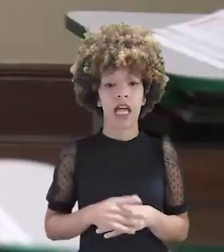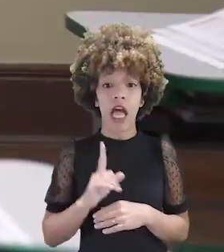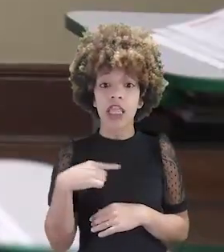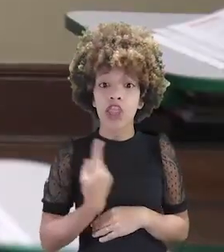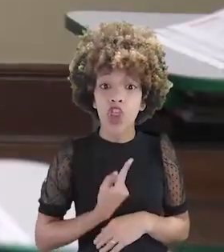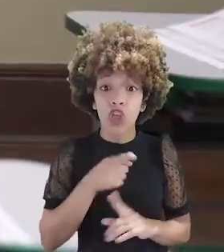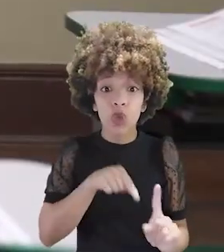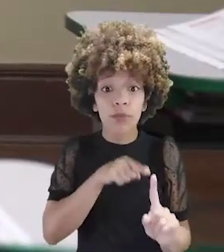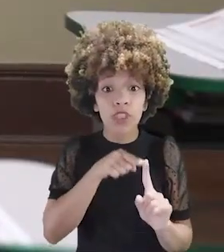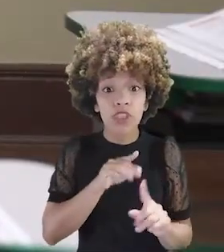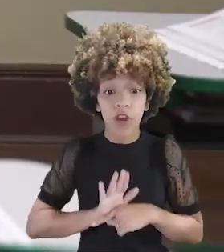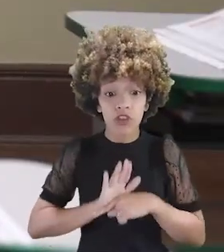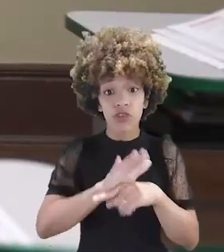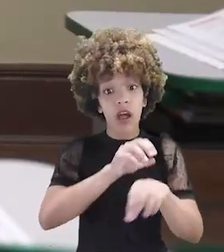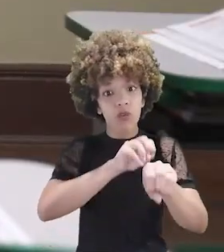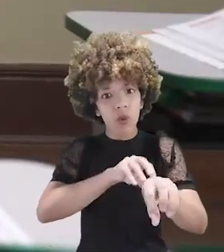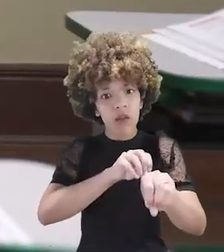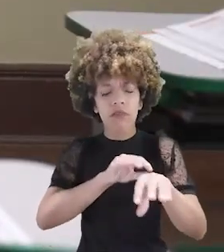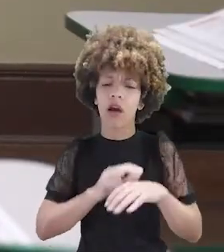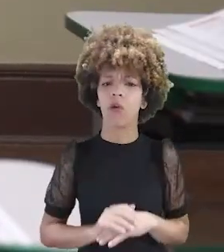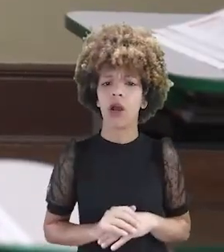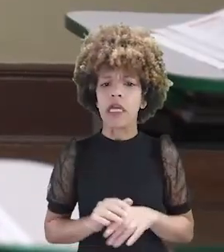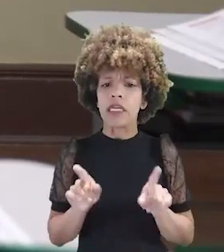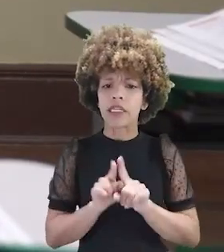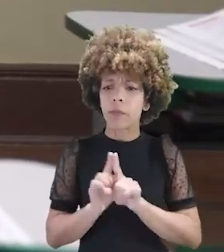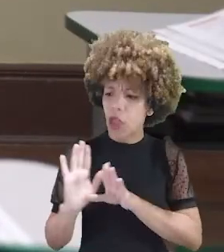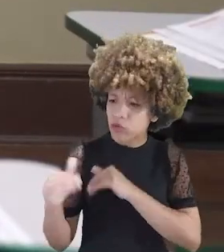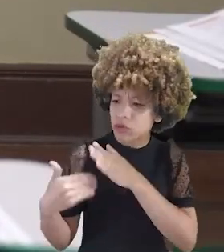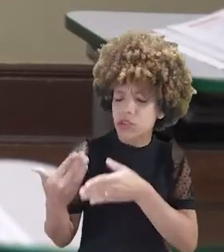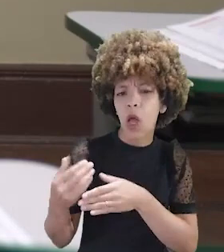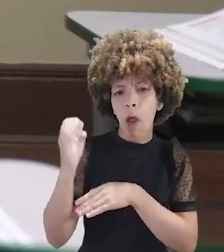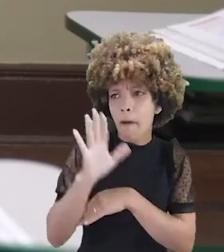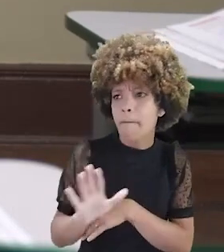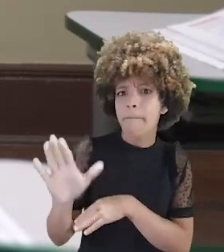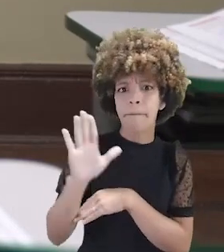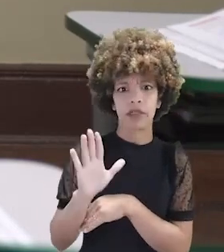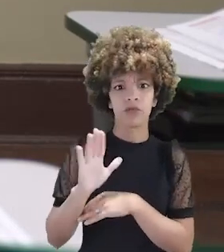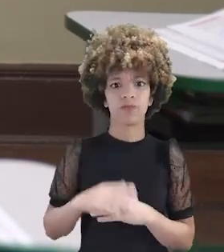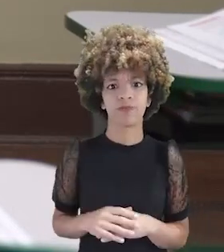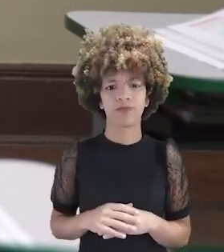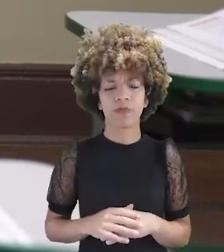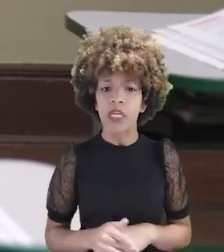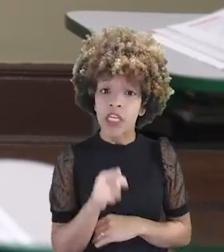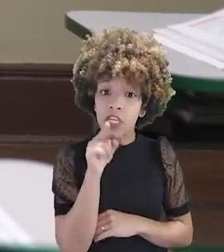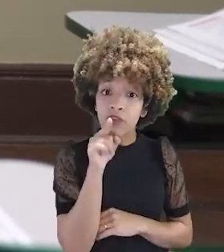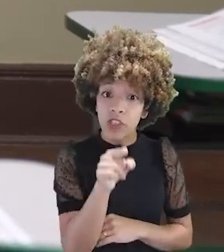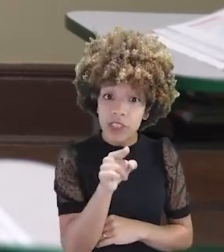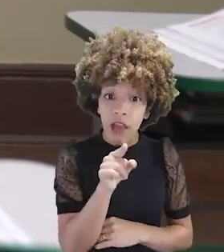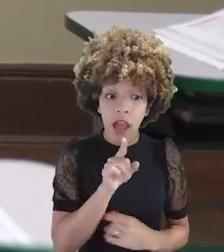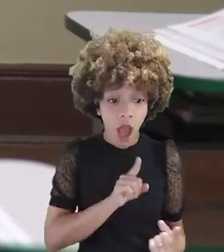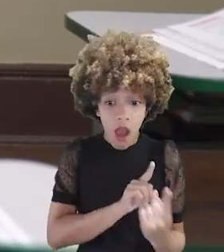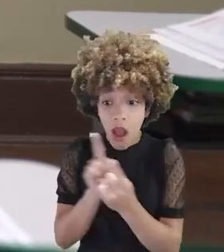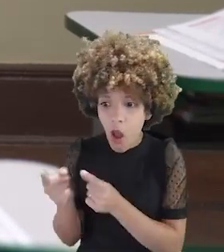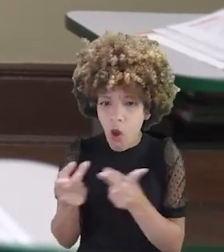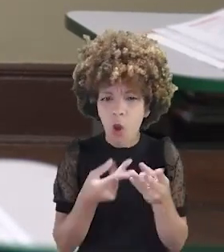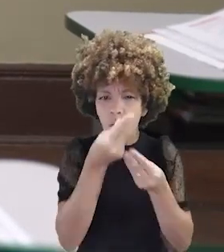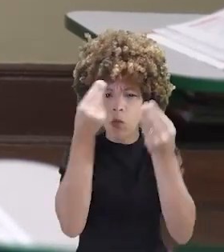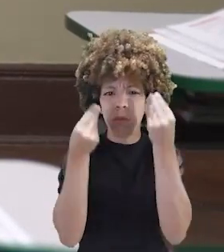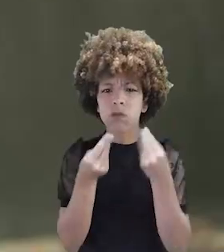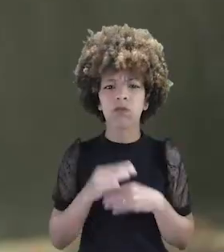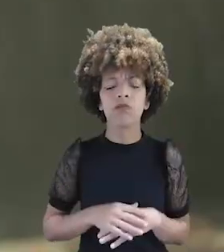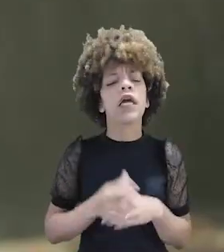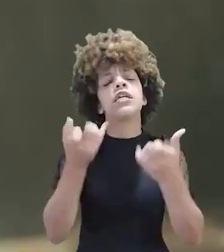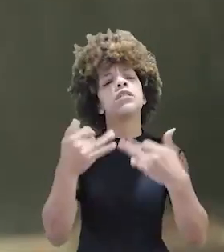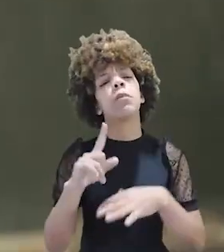Está nas nossas mãos contribuir para a educação e o desenvolvimento do país como um todo. E você, consultor ou consultora de